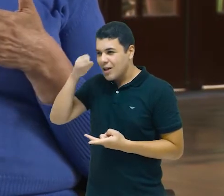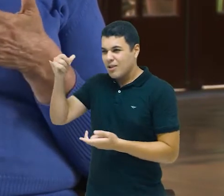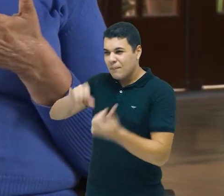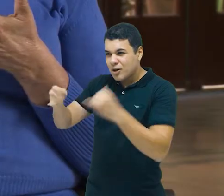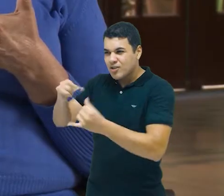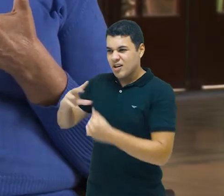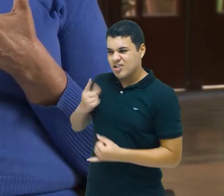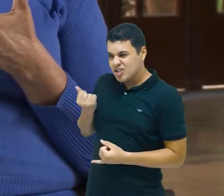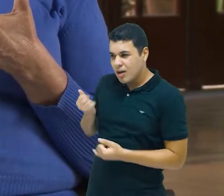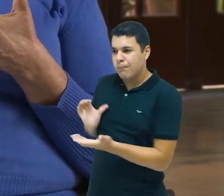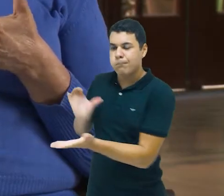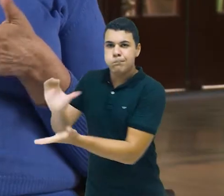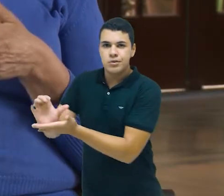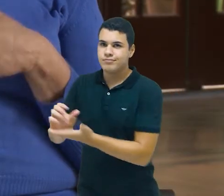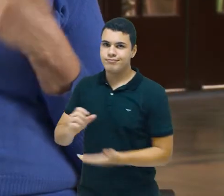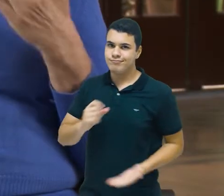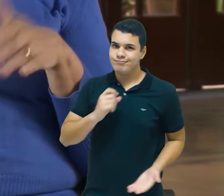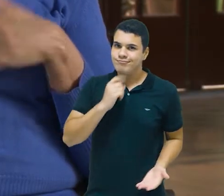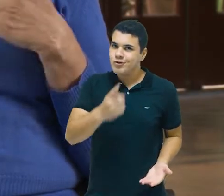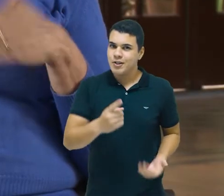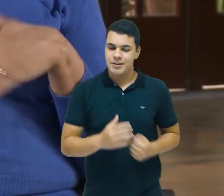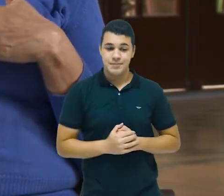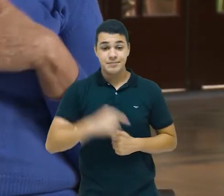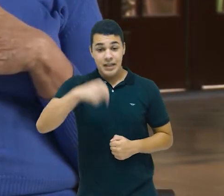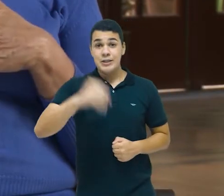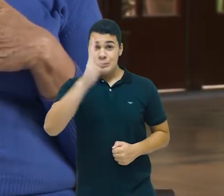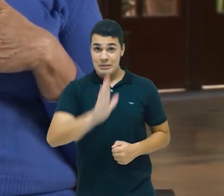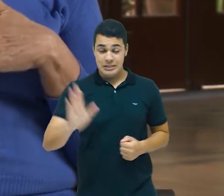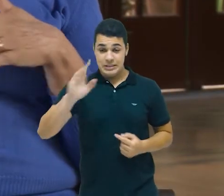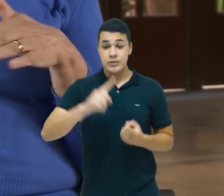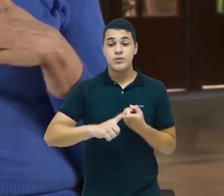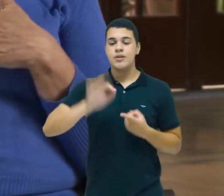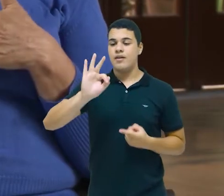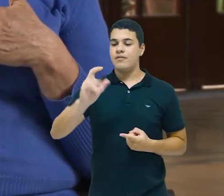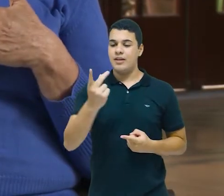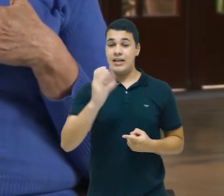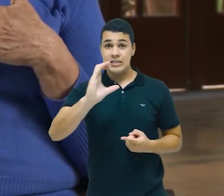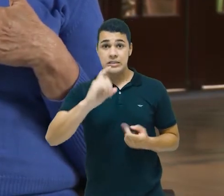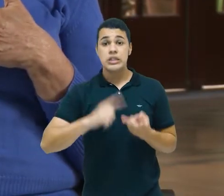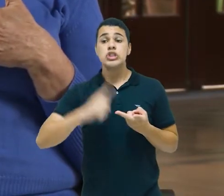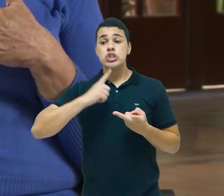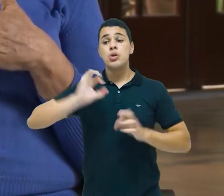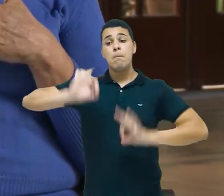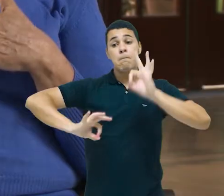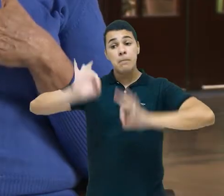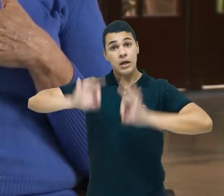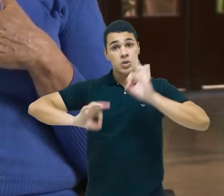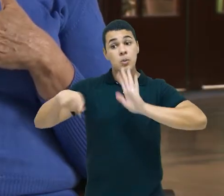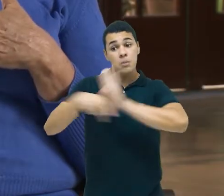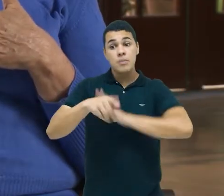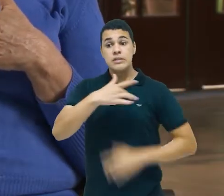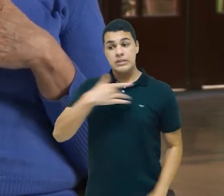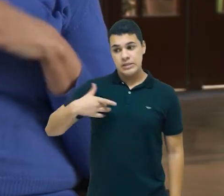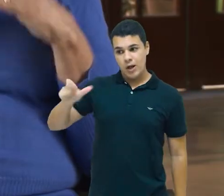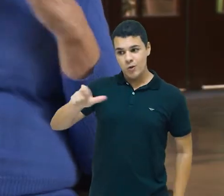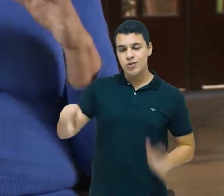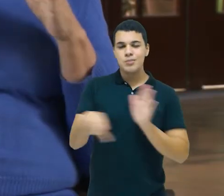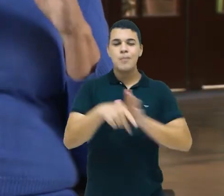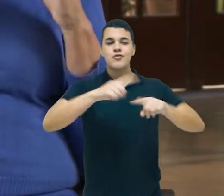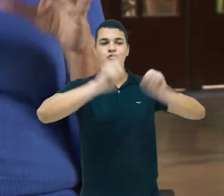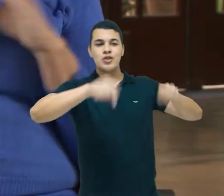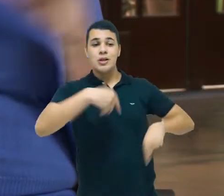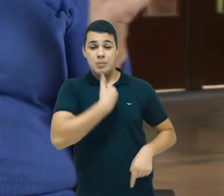Além disso, no governo Fernando Henrique Cardoso, houve, então, o início de um programa de plano de saúde para funcionários públicos.